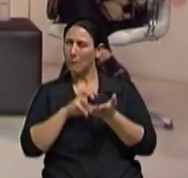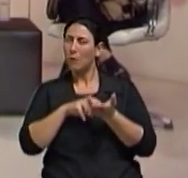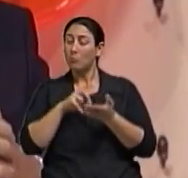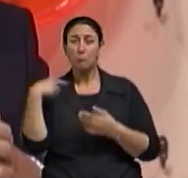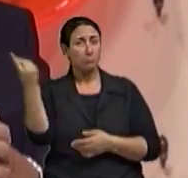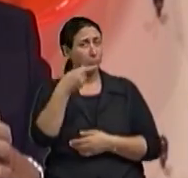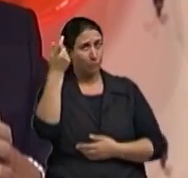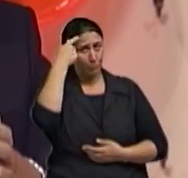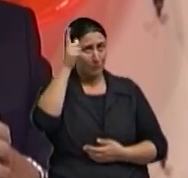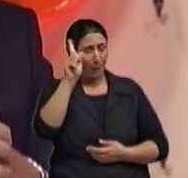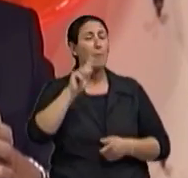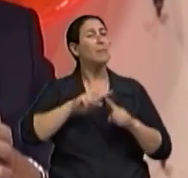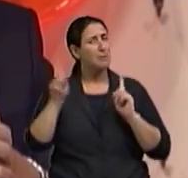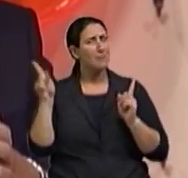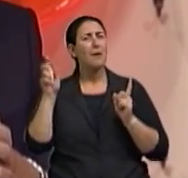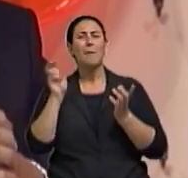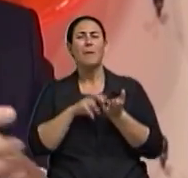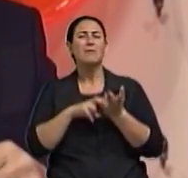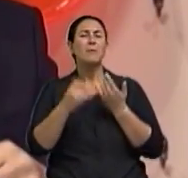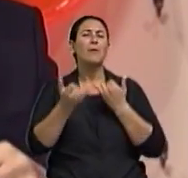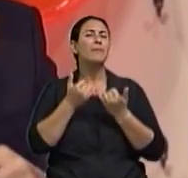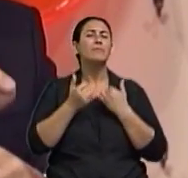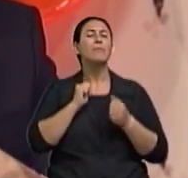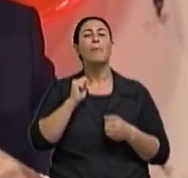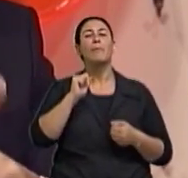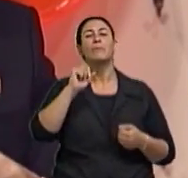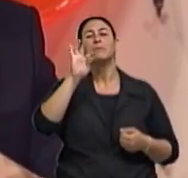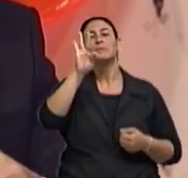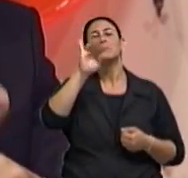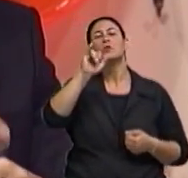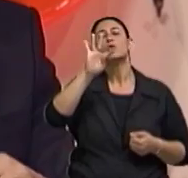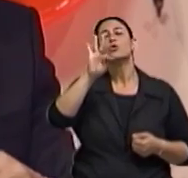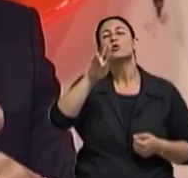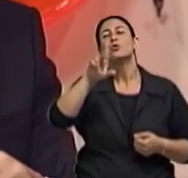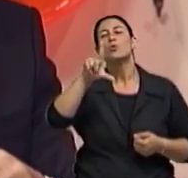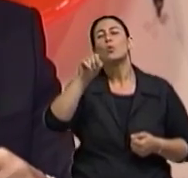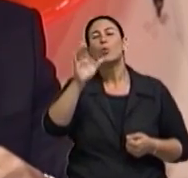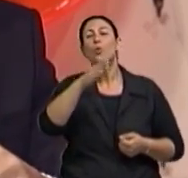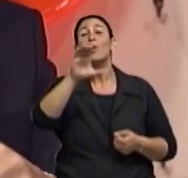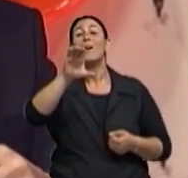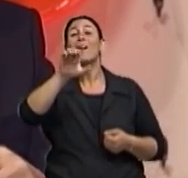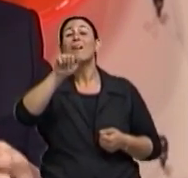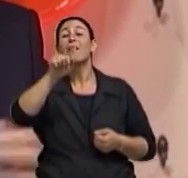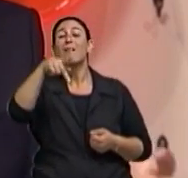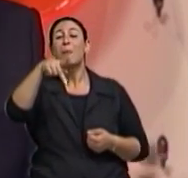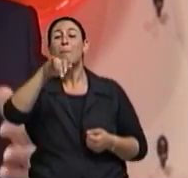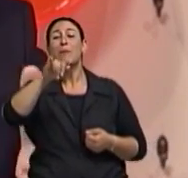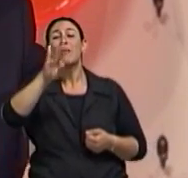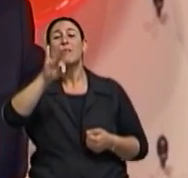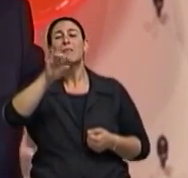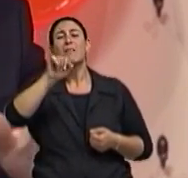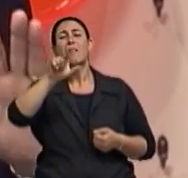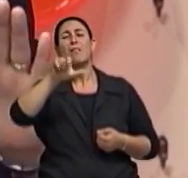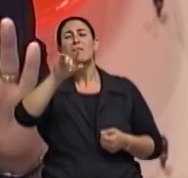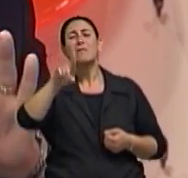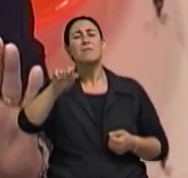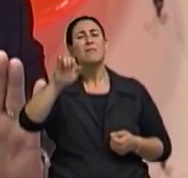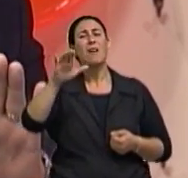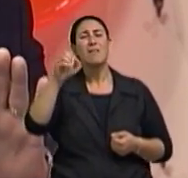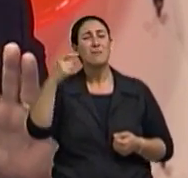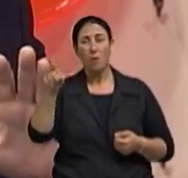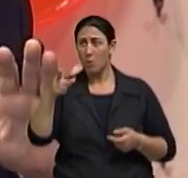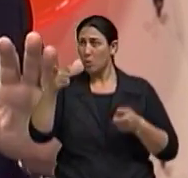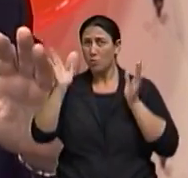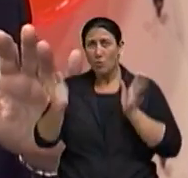para quem está do outro lado. Títulos de capitalização é a pior coisa que o cidadão pode fazer. A pessoa pode dizer assim, mas agora eu já tenho. Bom,